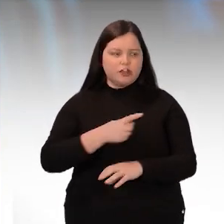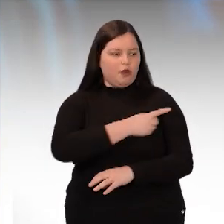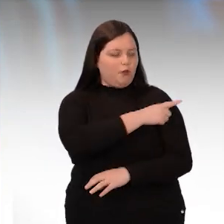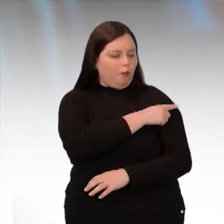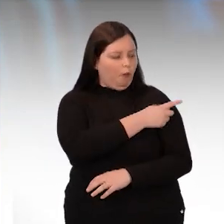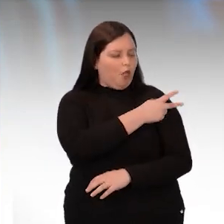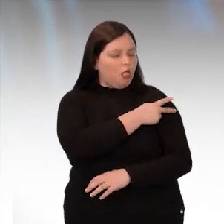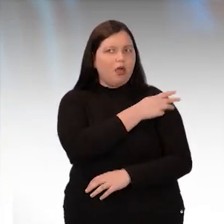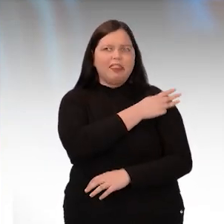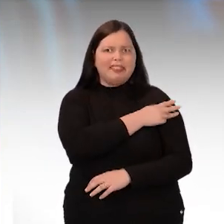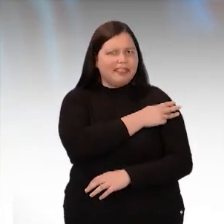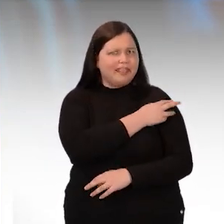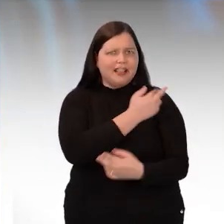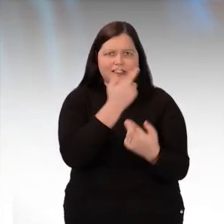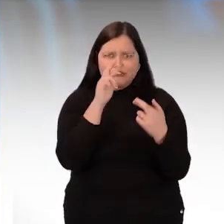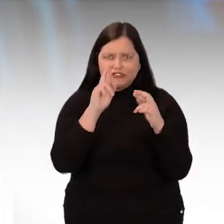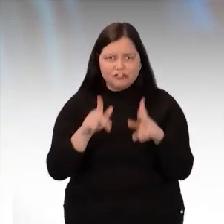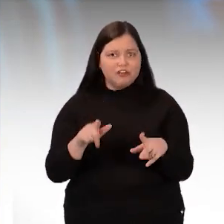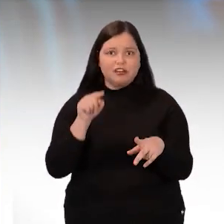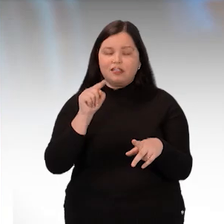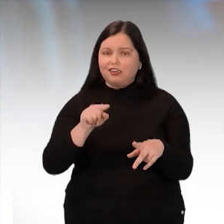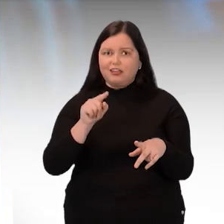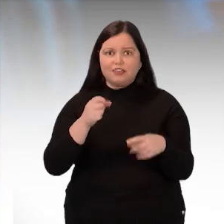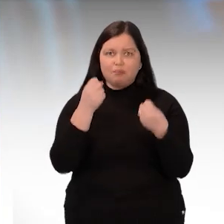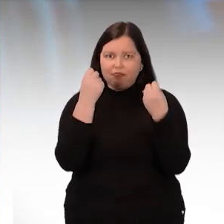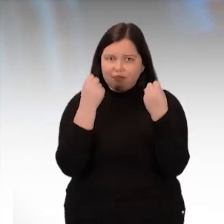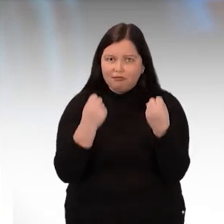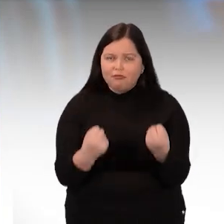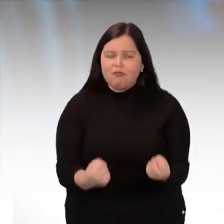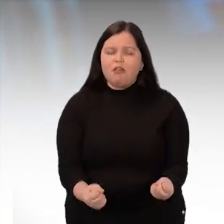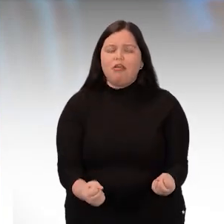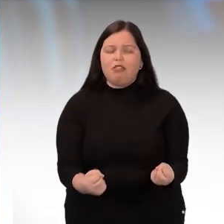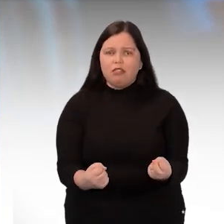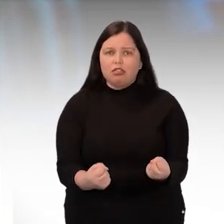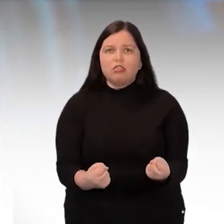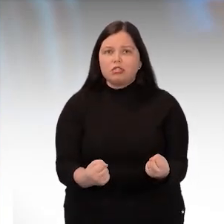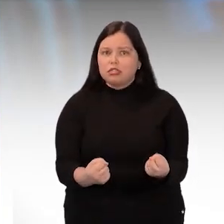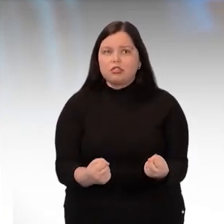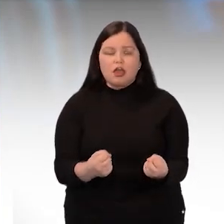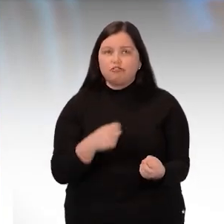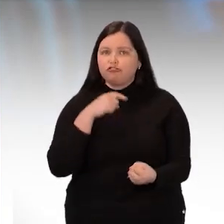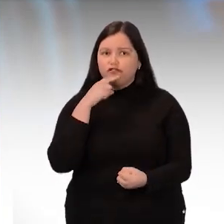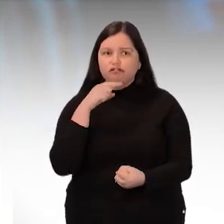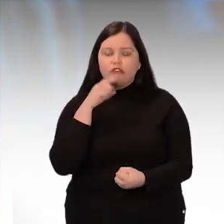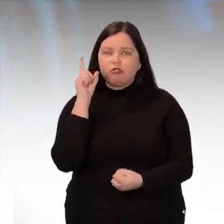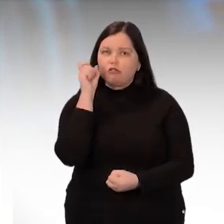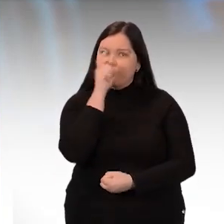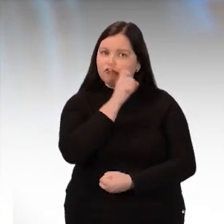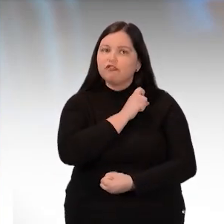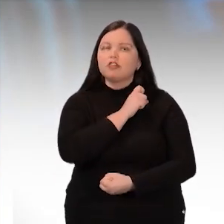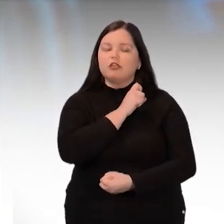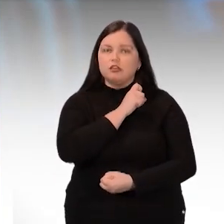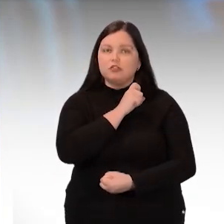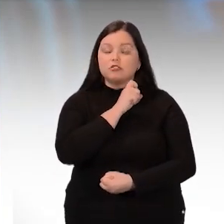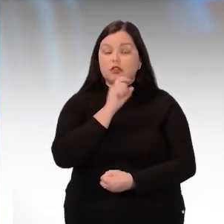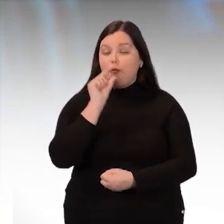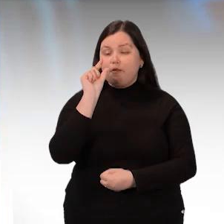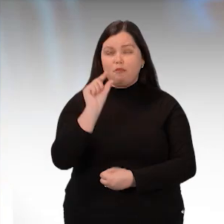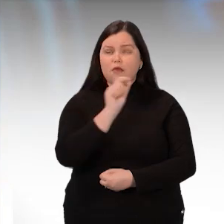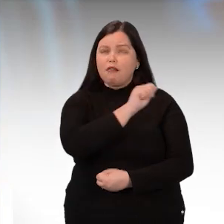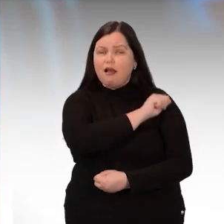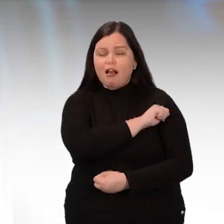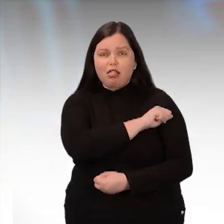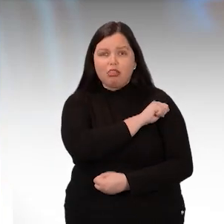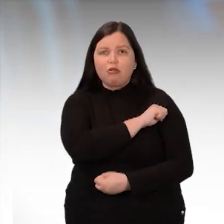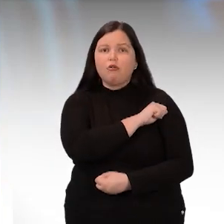tipo, três séries. Isso é um trabalho hercúleo, assim, né? Tem que ser mulher maravilha, então é muito difícil, né? São poucos